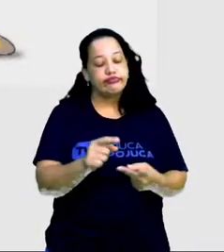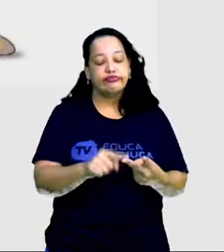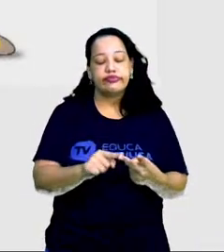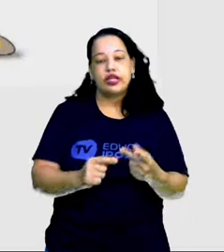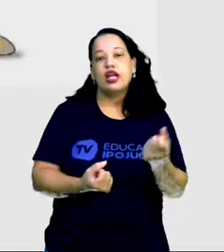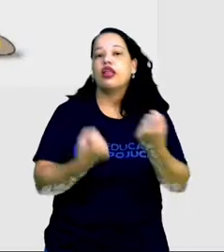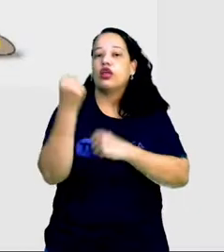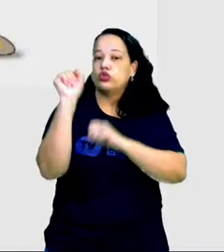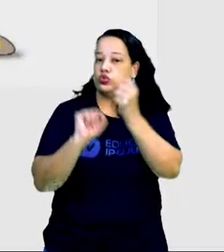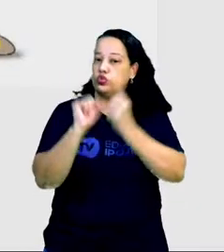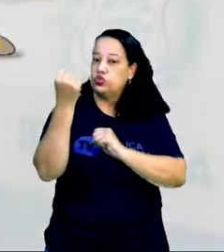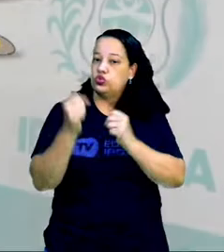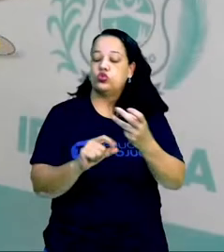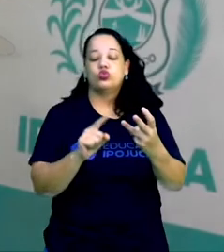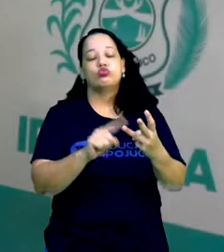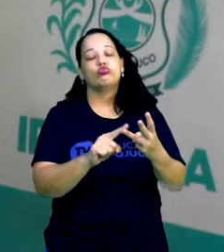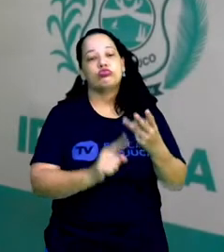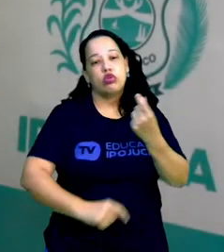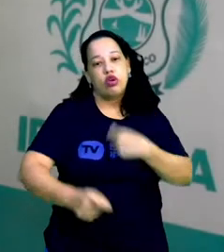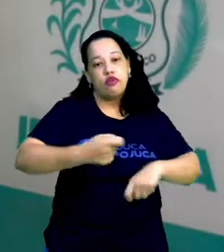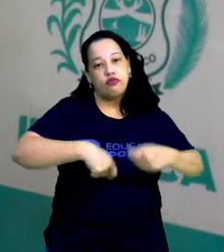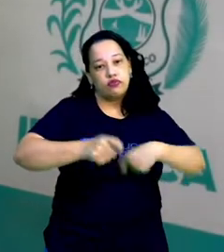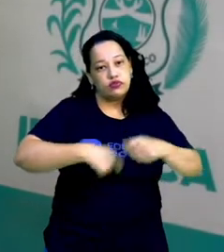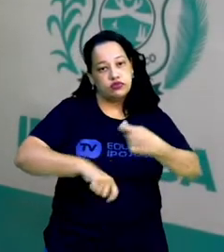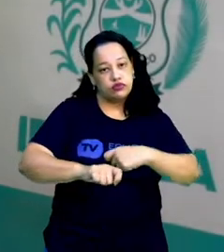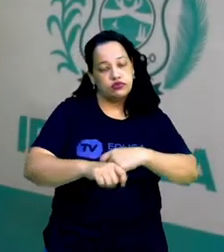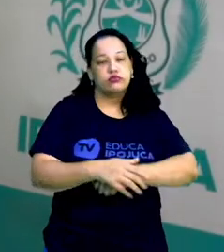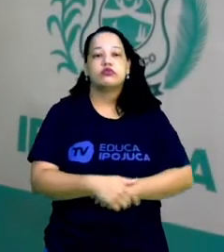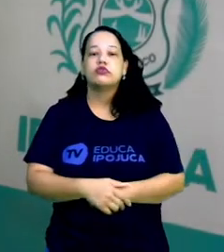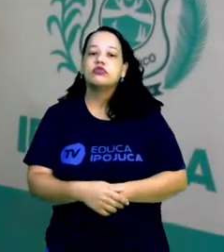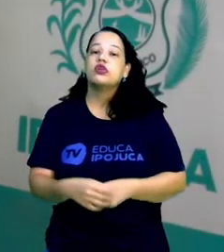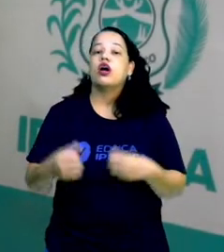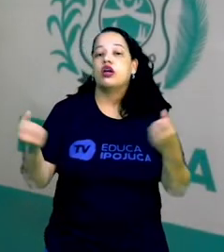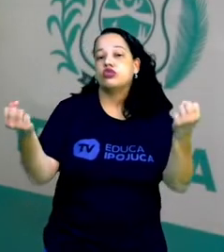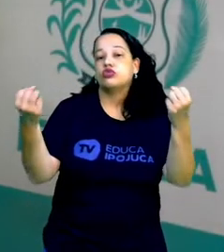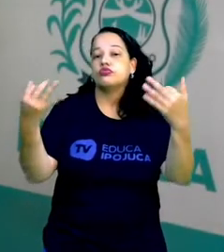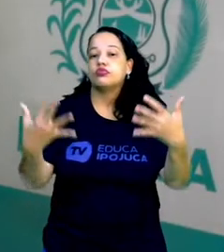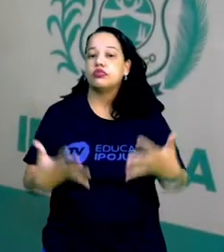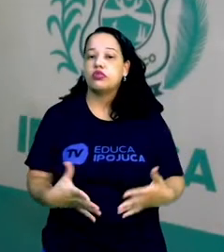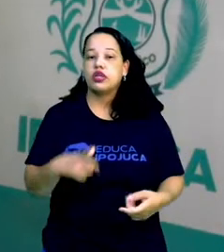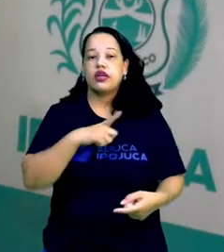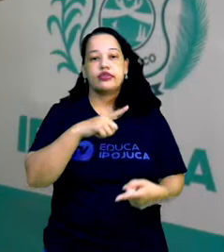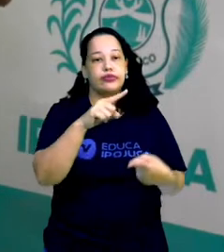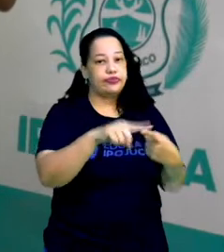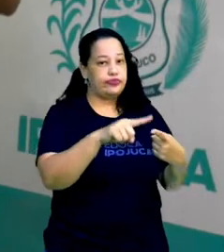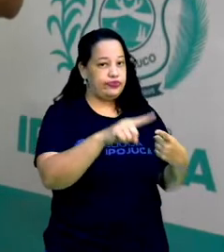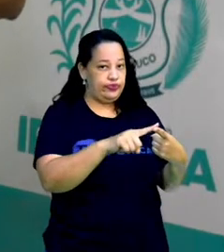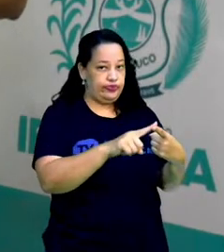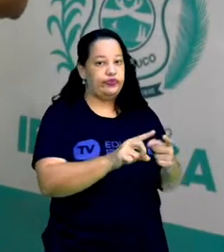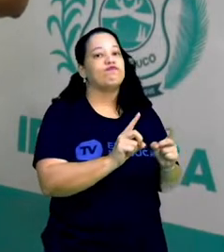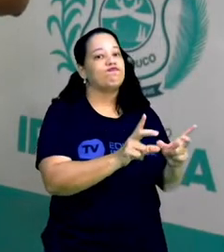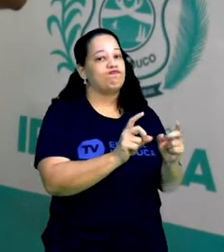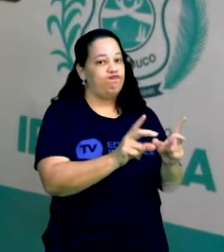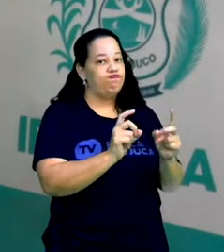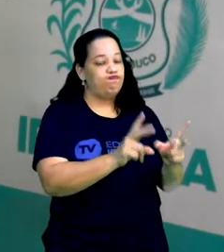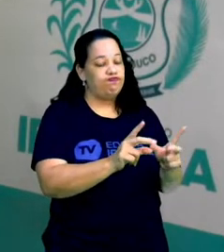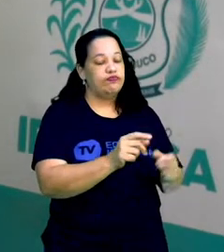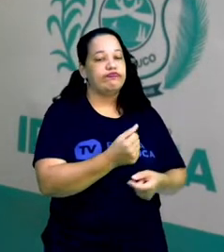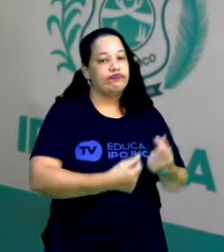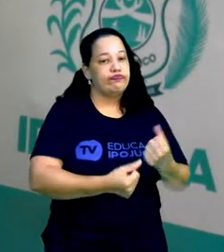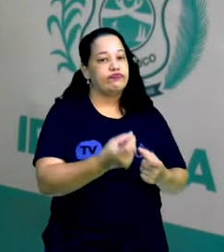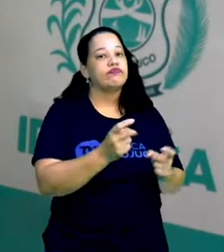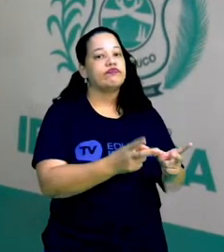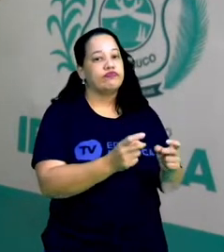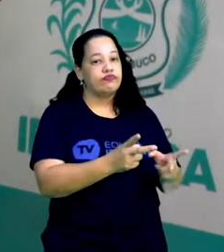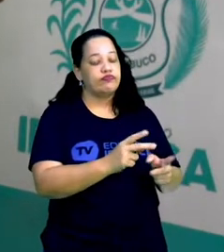e o financeiro. Vamos falar um pouco sobre a fase comercial do capitalismo. Ela